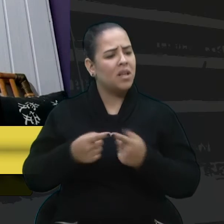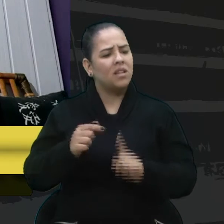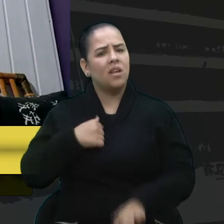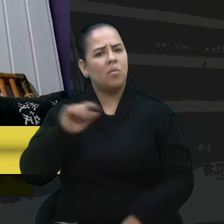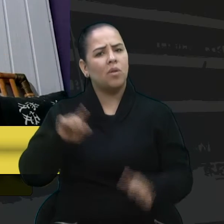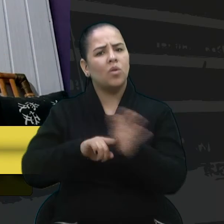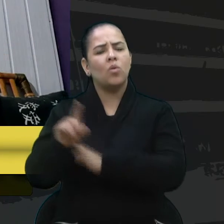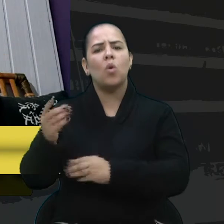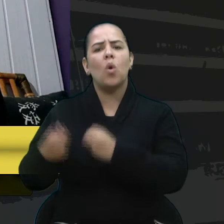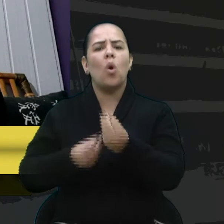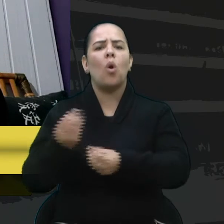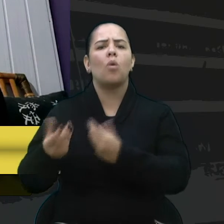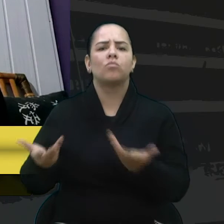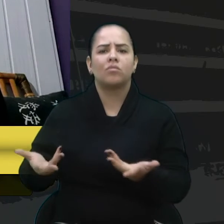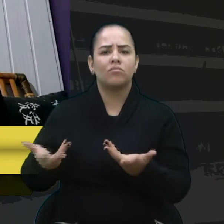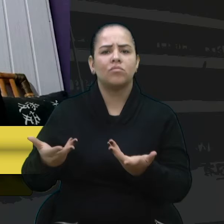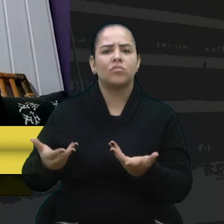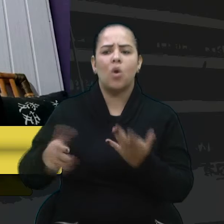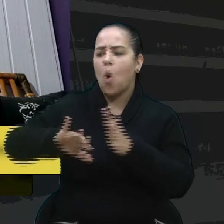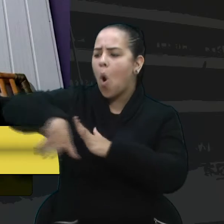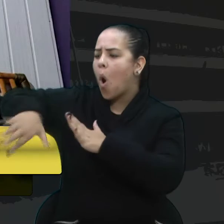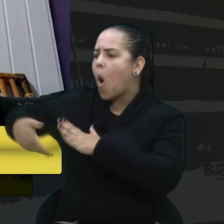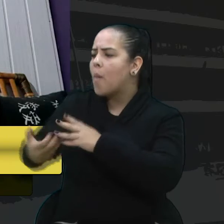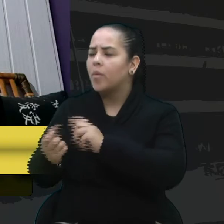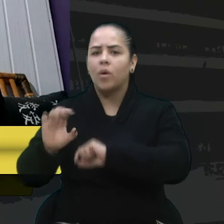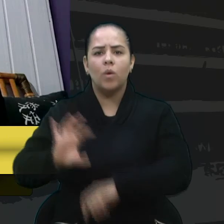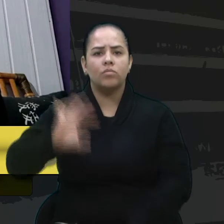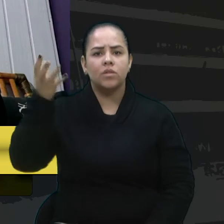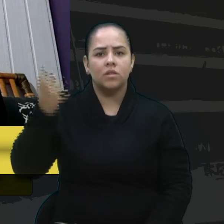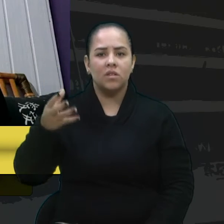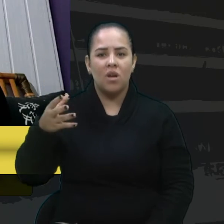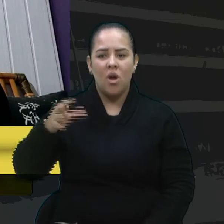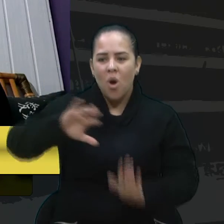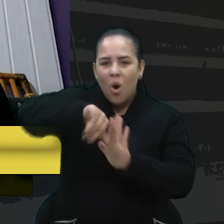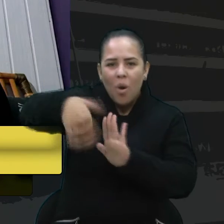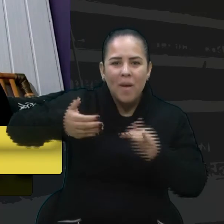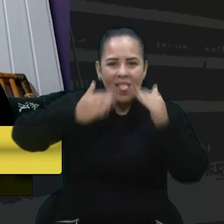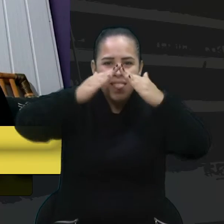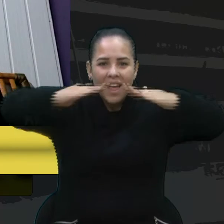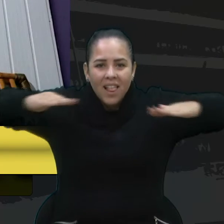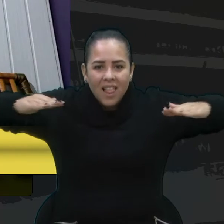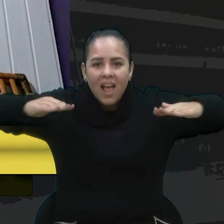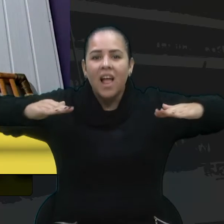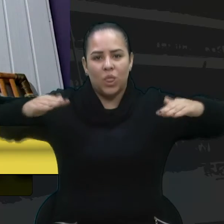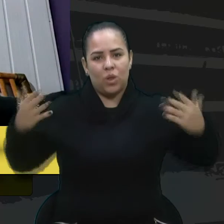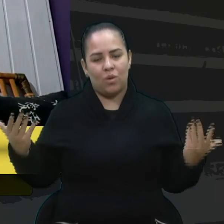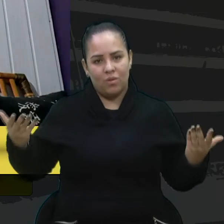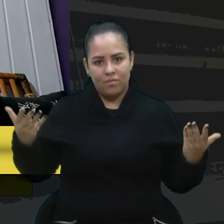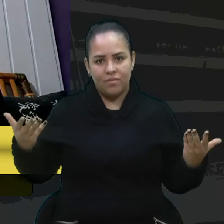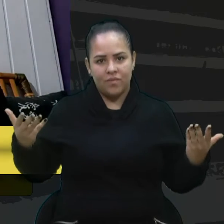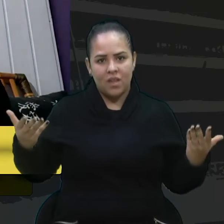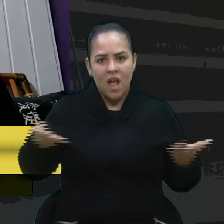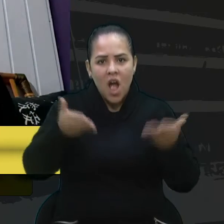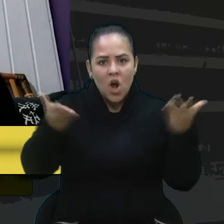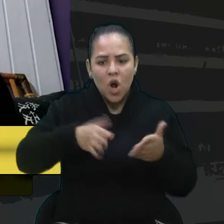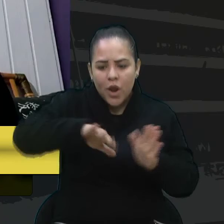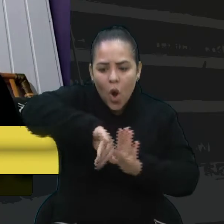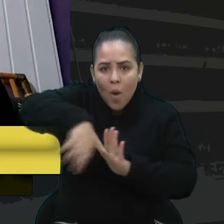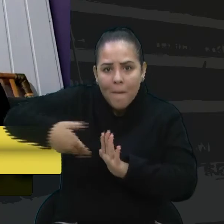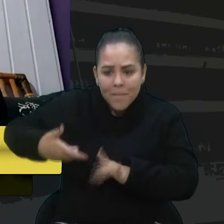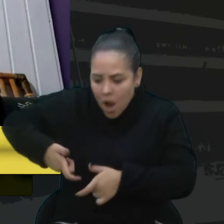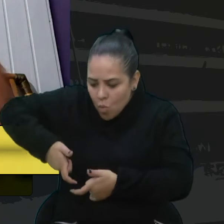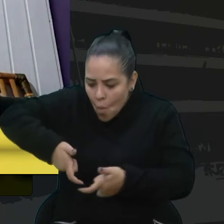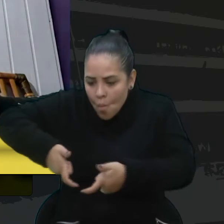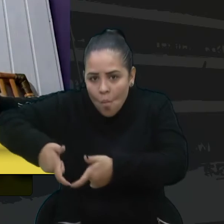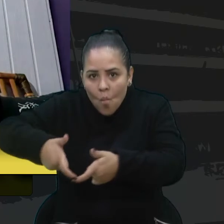como é que cuide de tanto roubo que tem do vírus. Roubaram o telhado desse espaço público, agora roubaram os canos do espaço público.